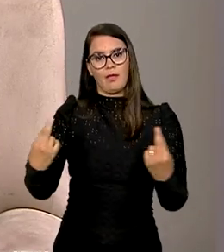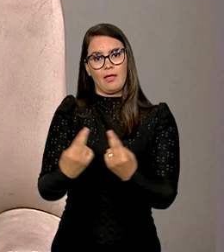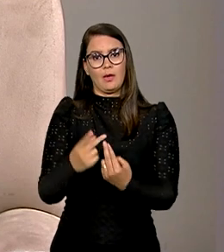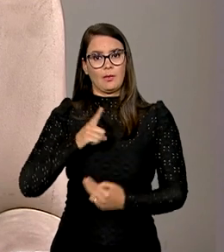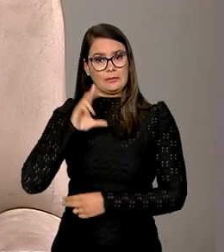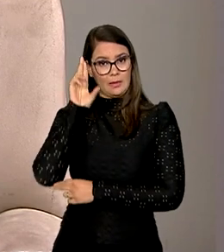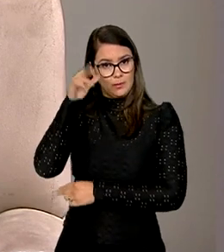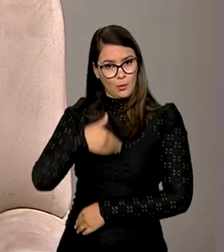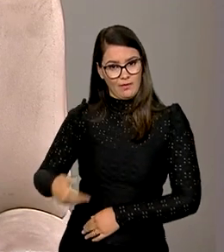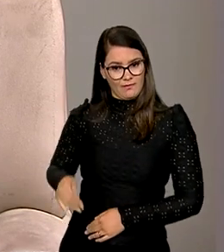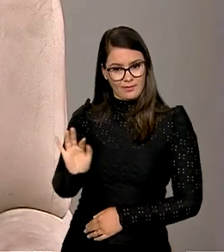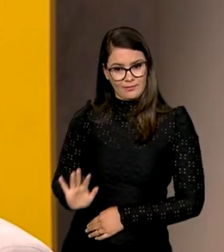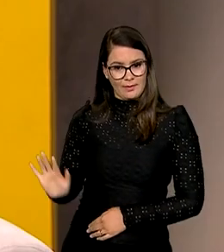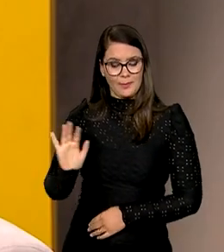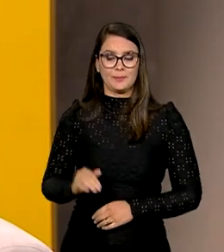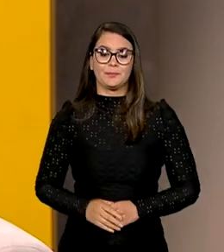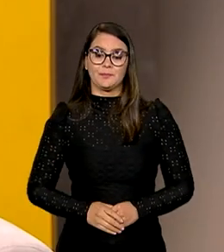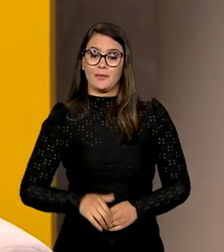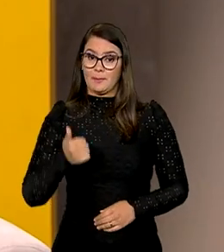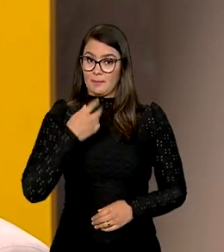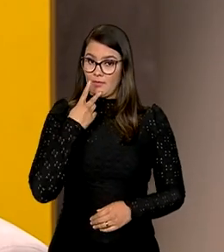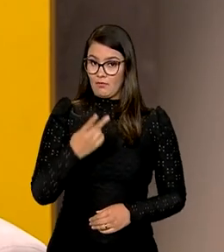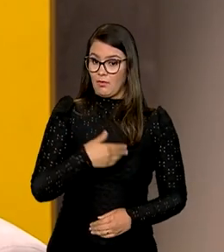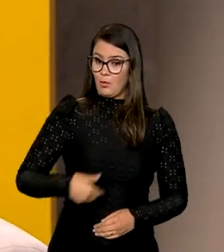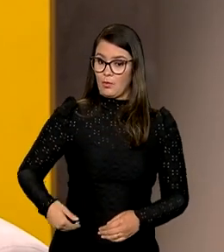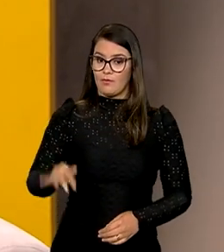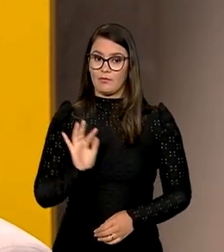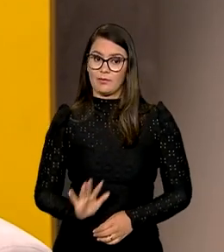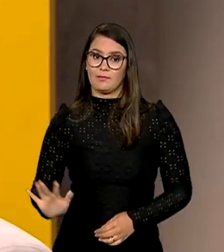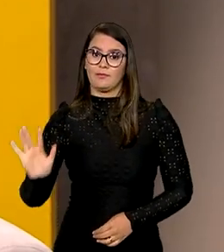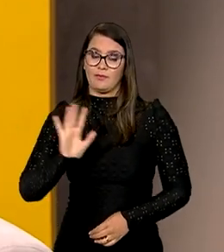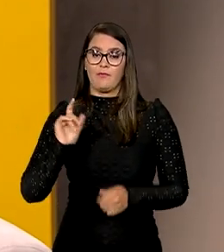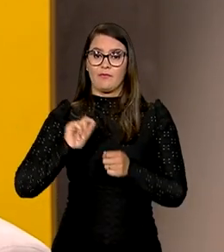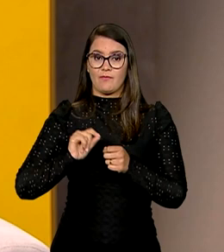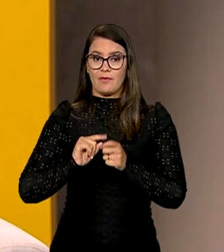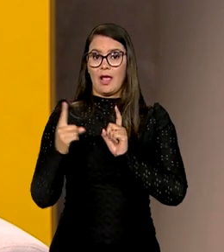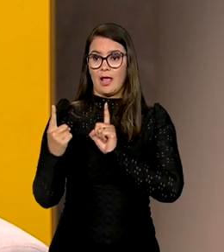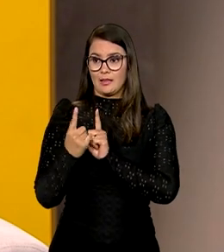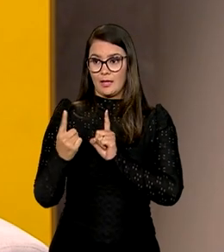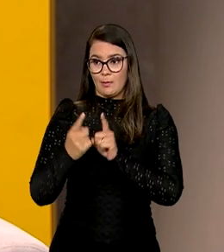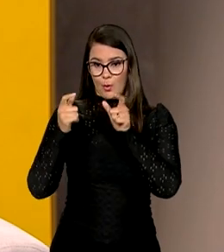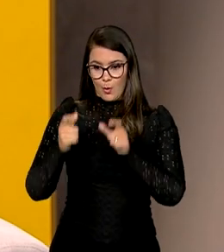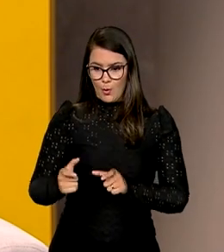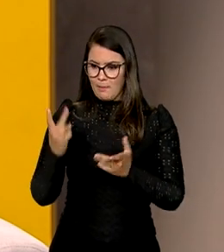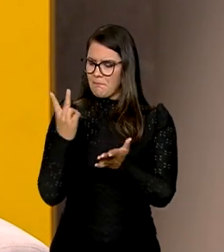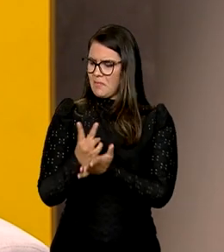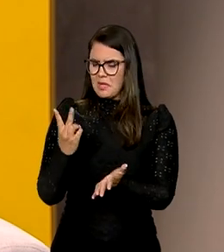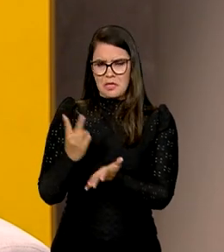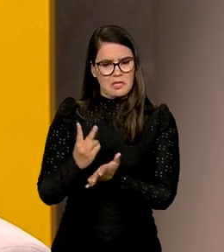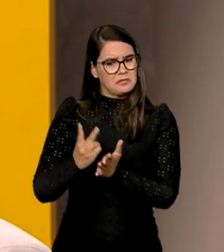os representantes do governo federal? Primeiro é dizer que o governo federal faz aquele atendimento no local com a mesma